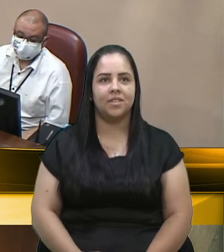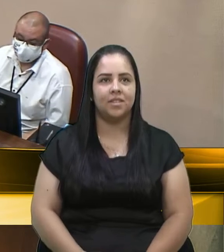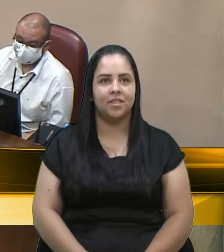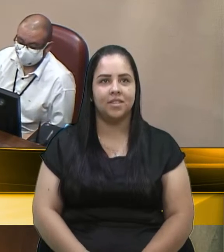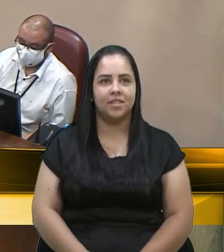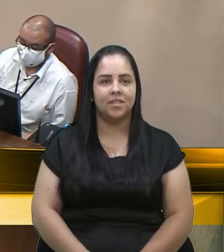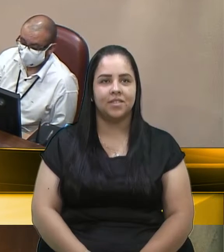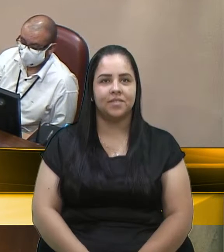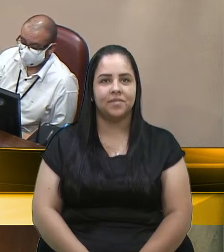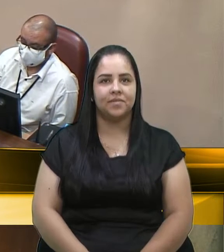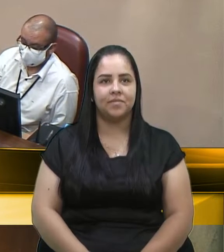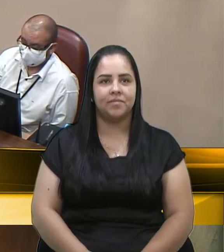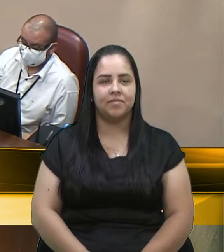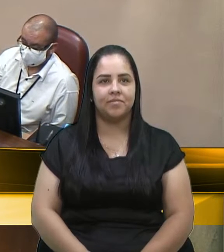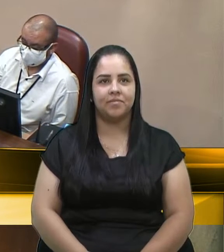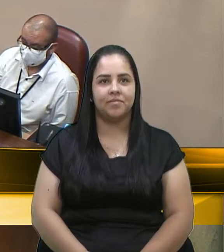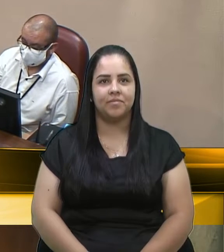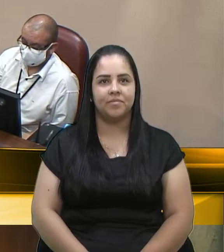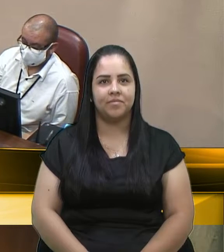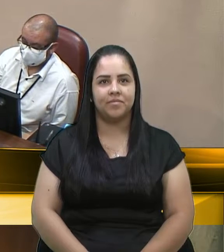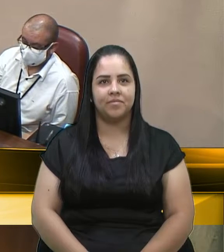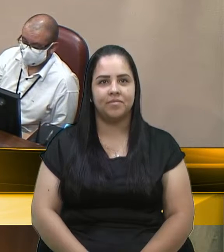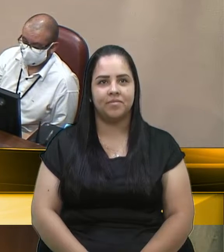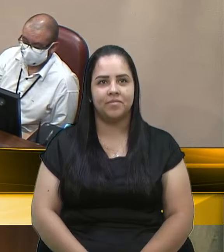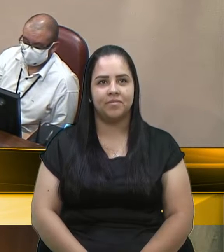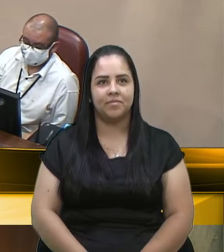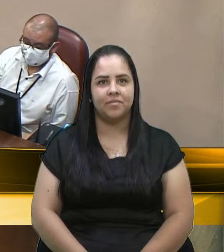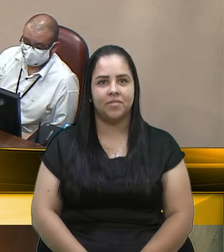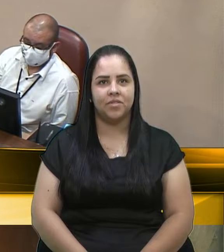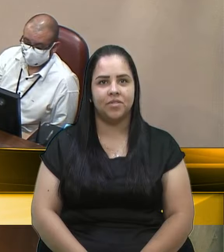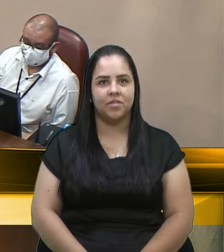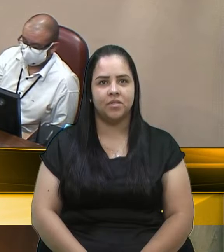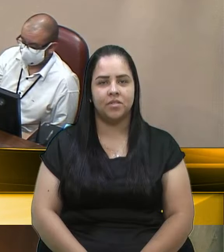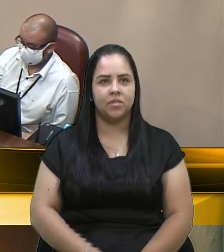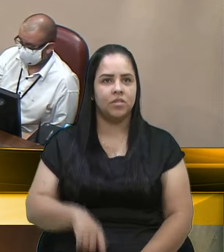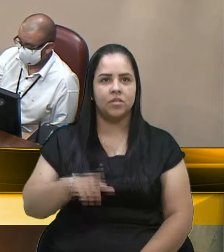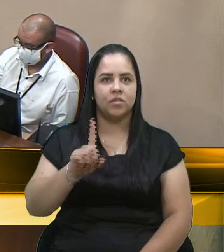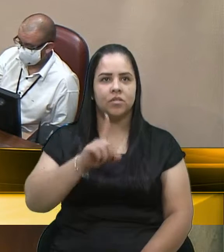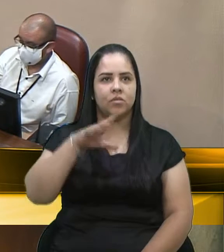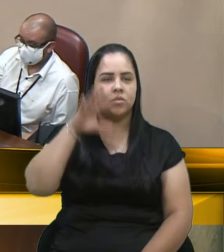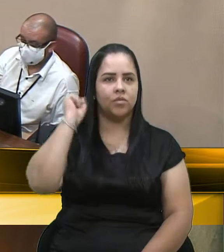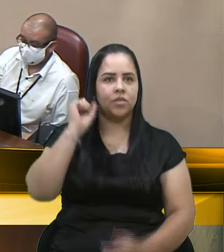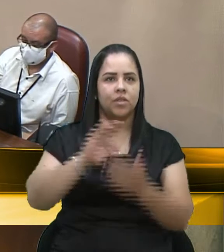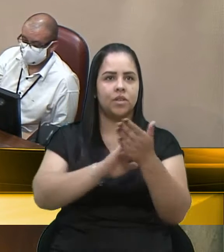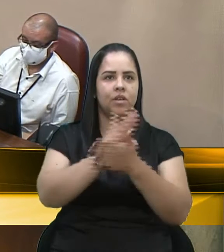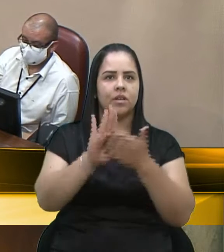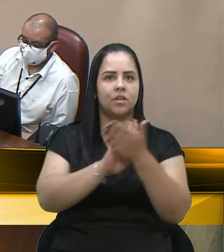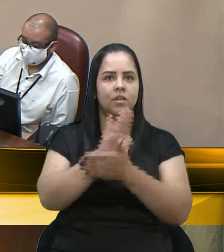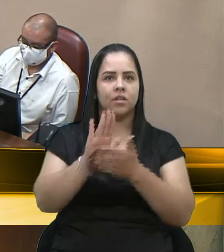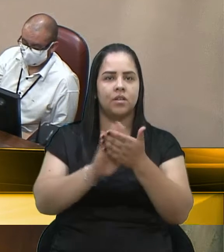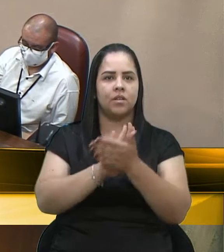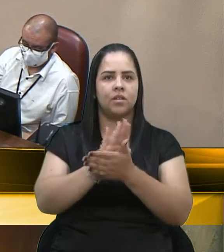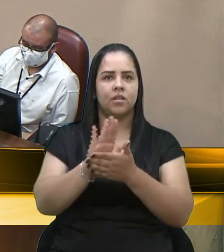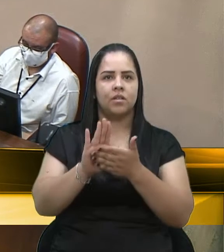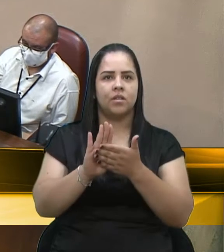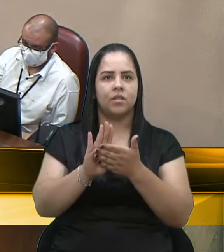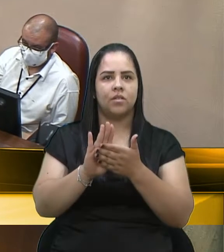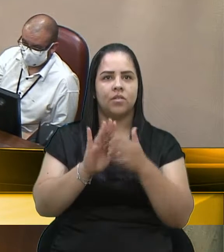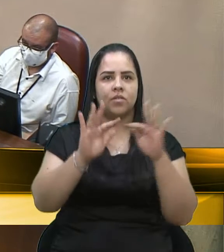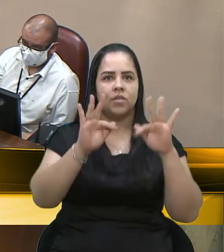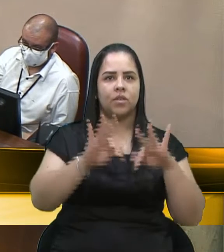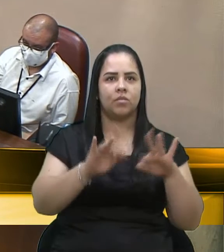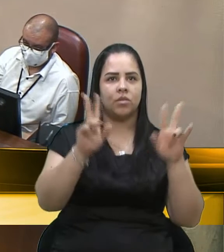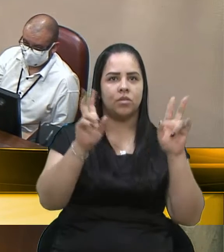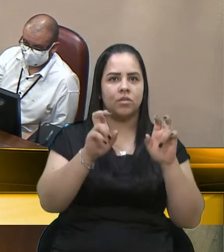Está completamente mudo para mim aqui, presidente. Para todos está encerrado o assunto, agora